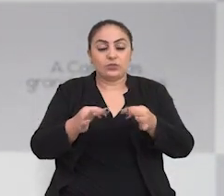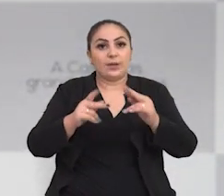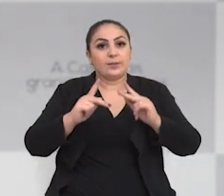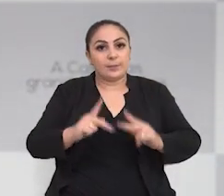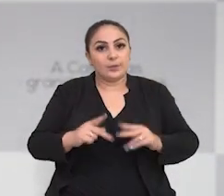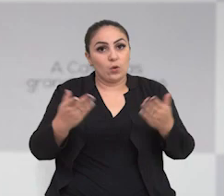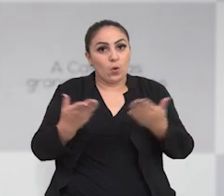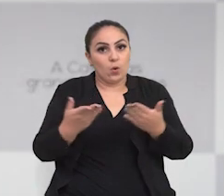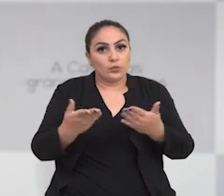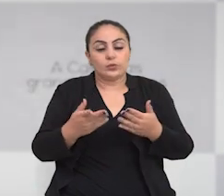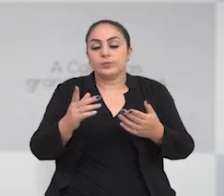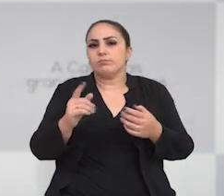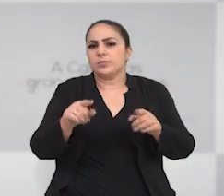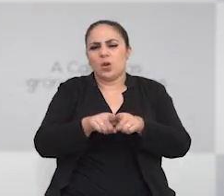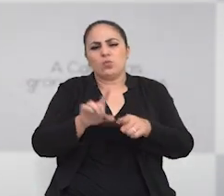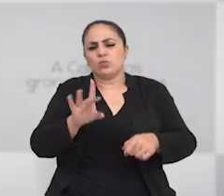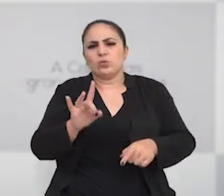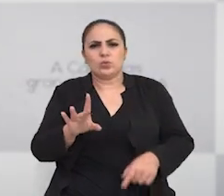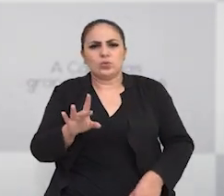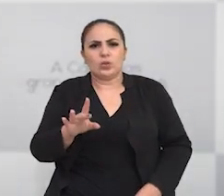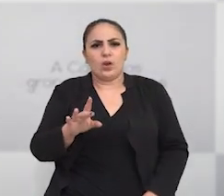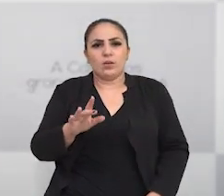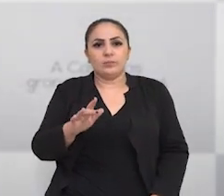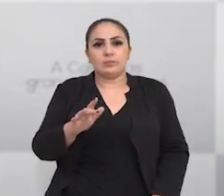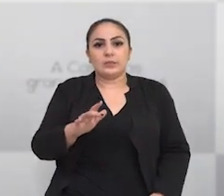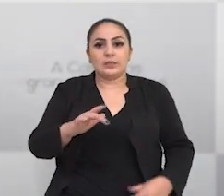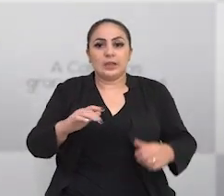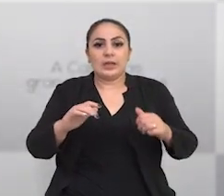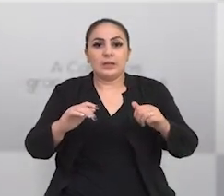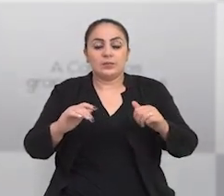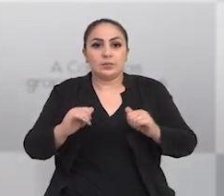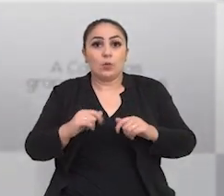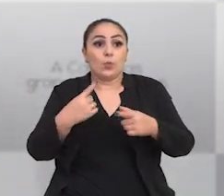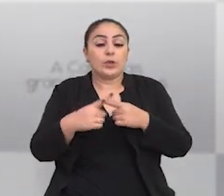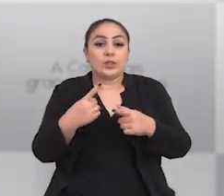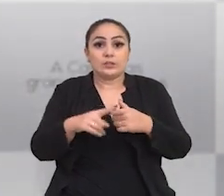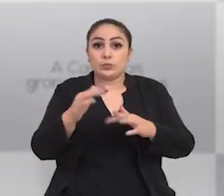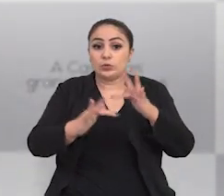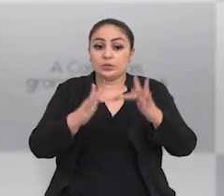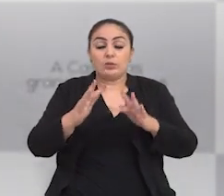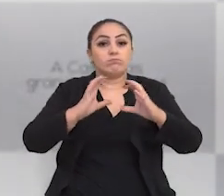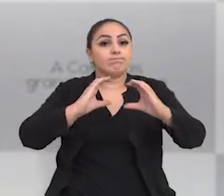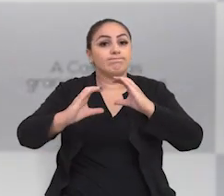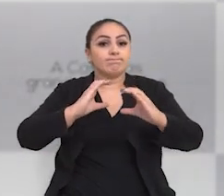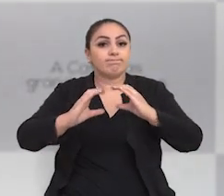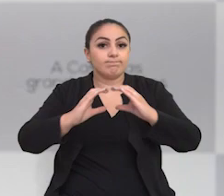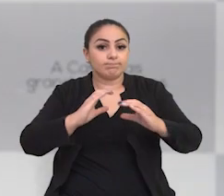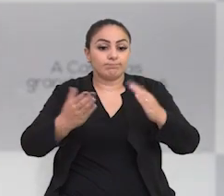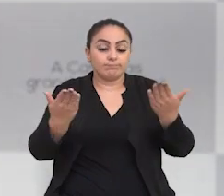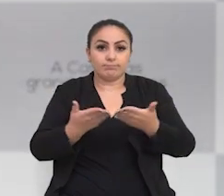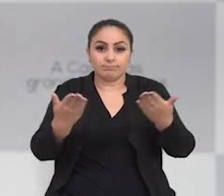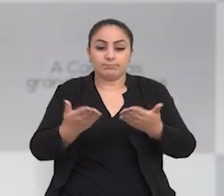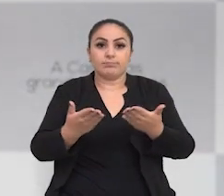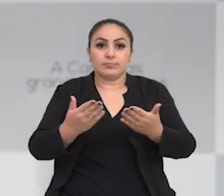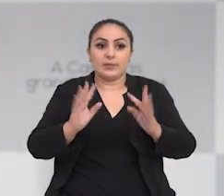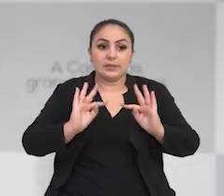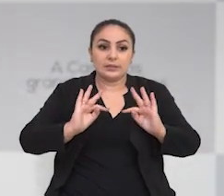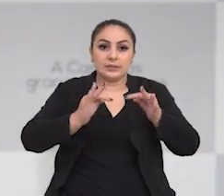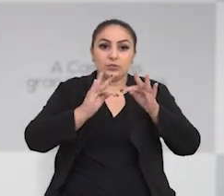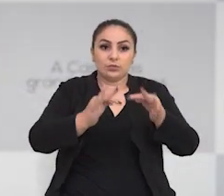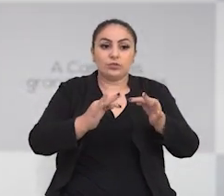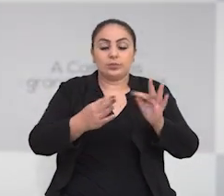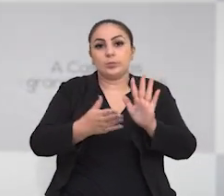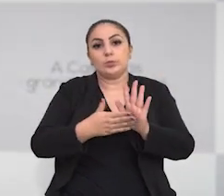E as pessoas, hoje, não ficam mais no campo, lá, em função do que? comunicação, hoje, a